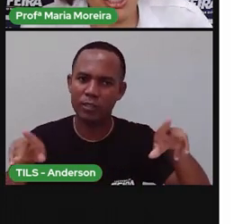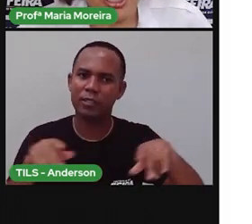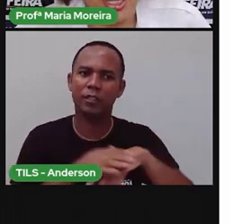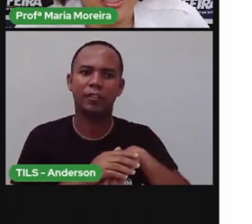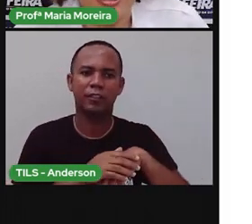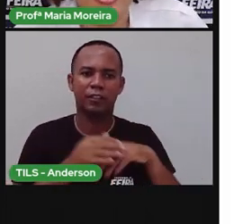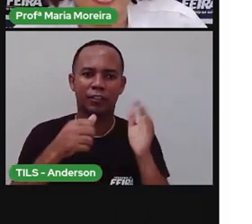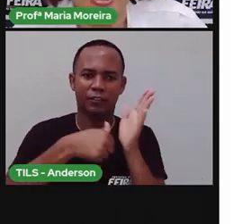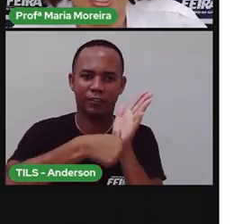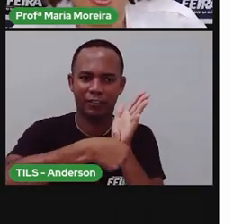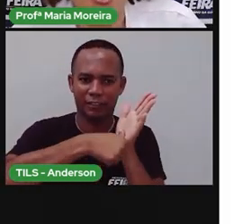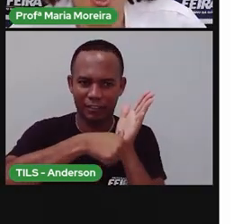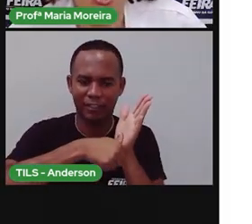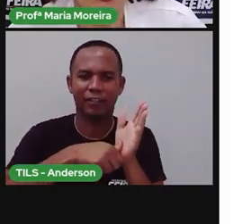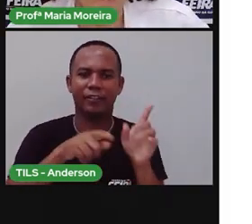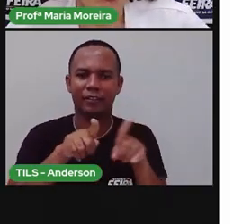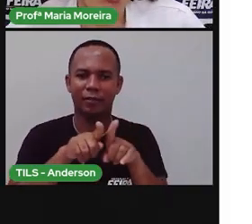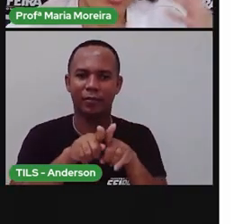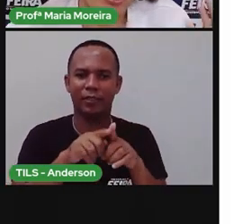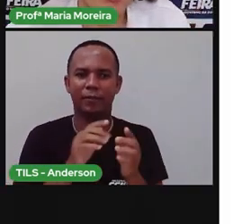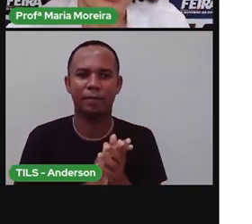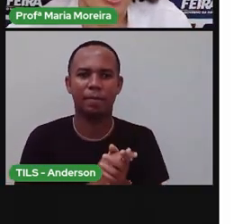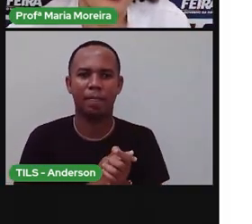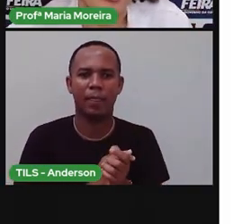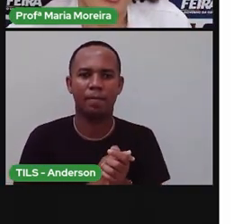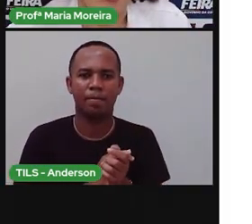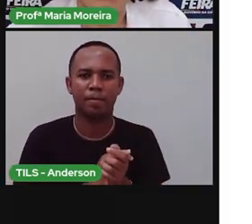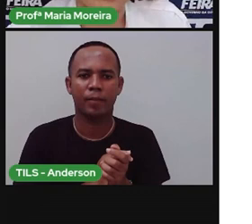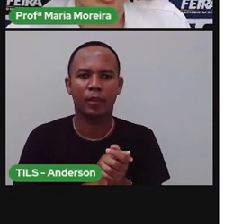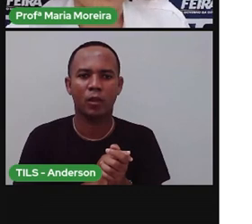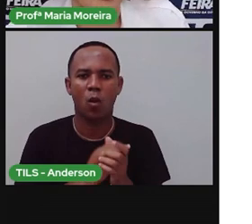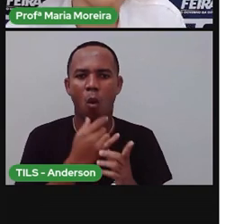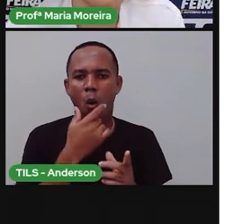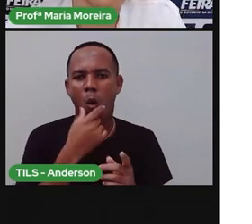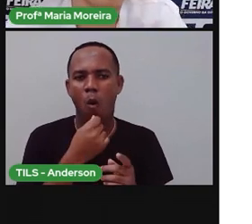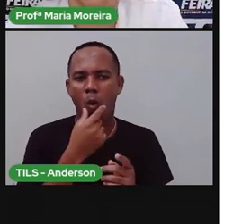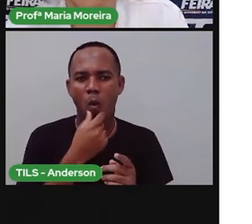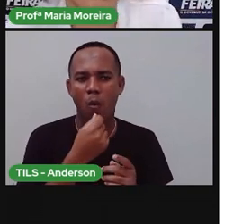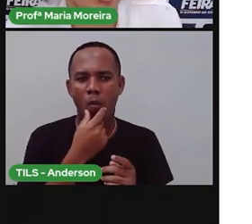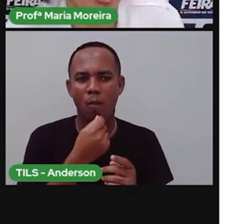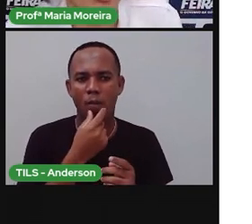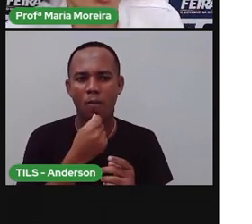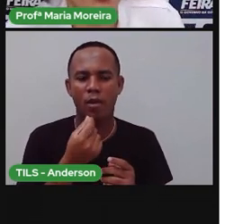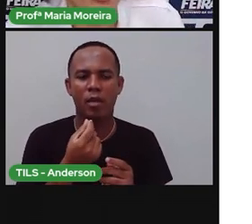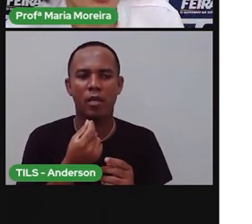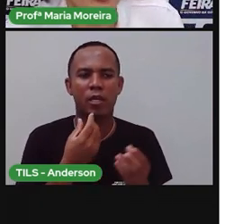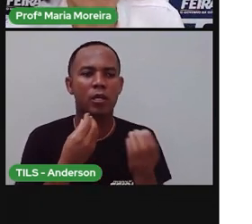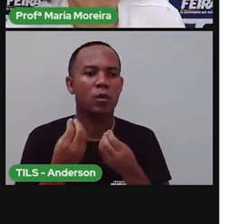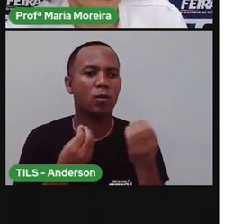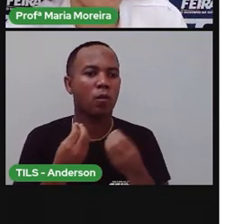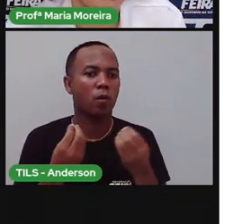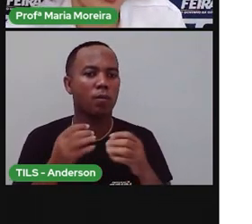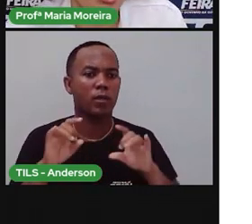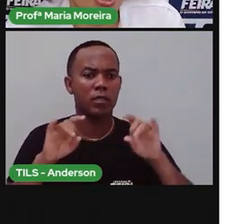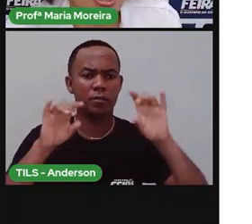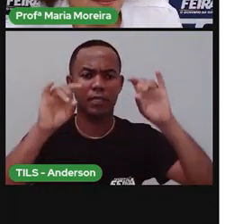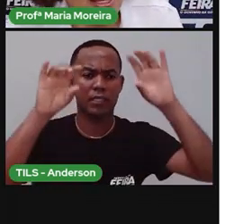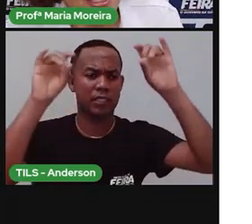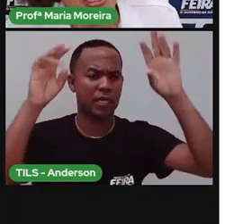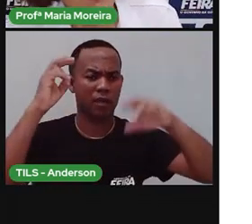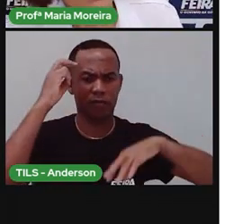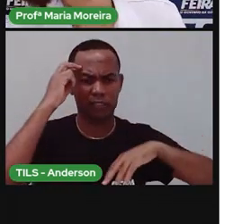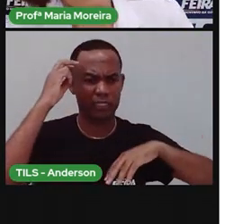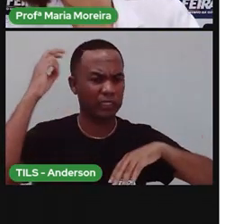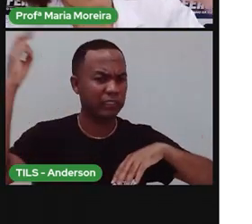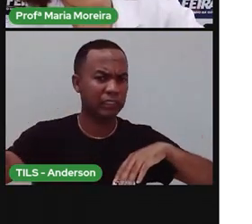digitais. Certo? Olha como o homem, na verdade, ele é fantástico. Ele é um ser vivo fantástico. Fora toda a inteligência